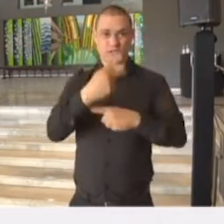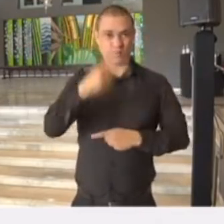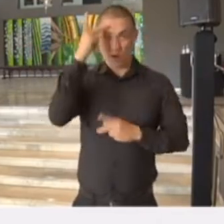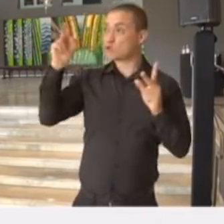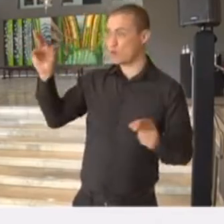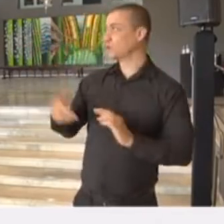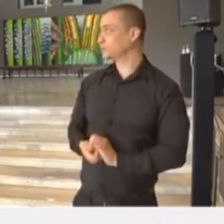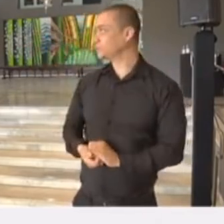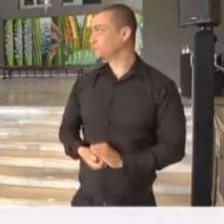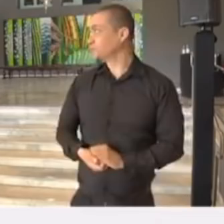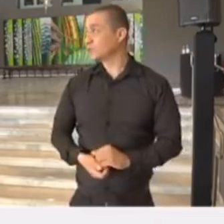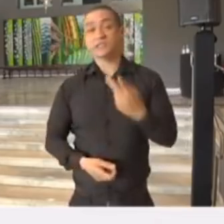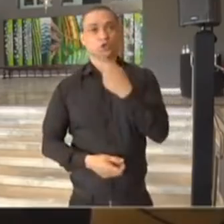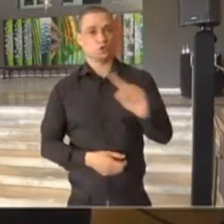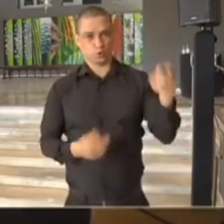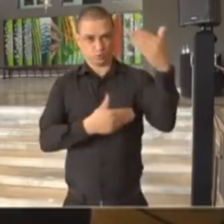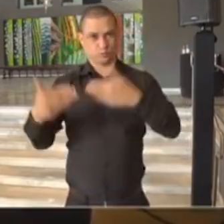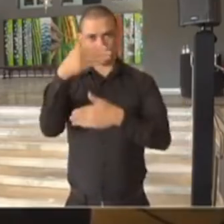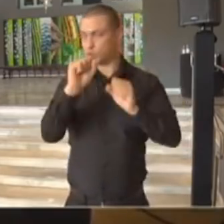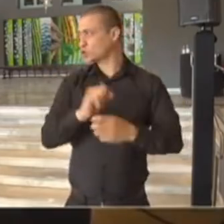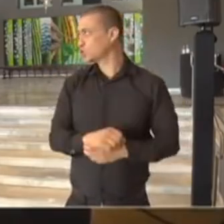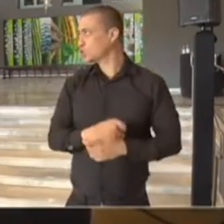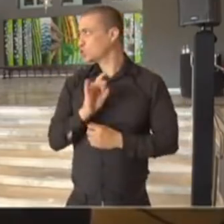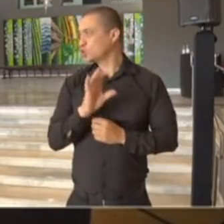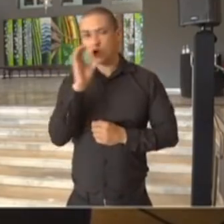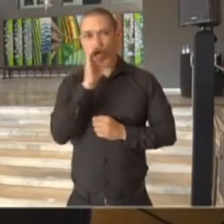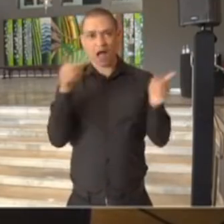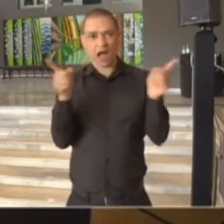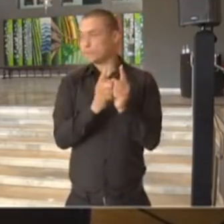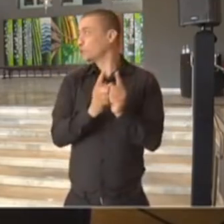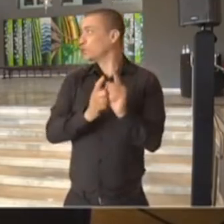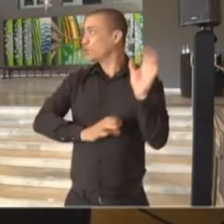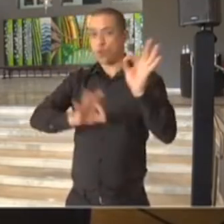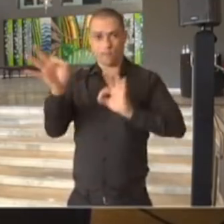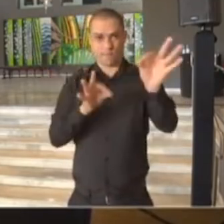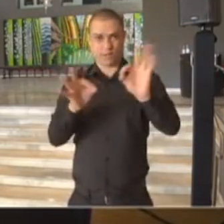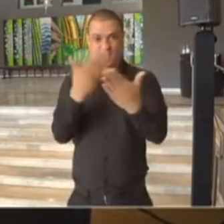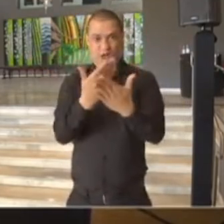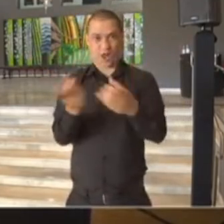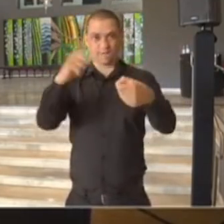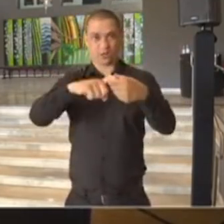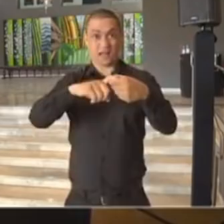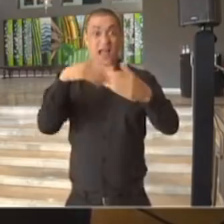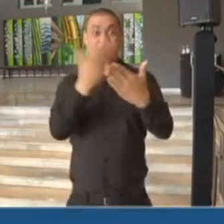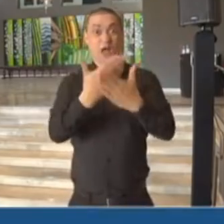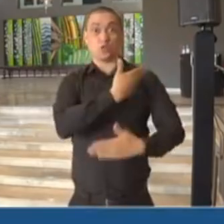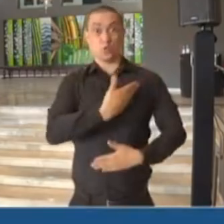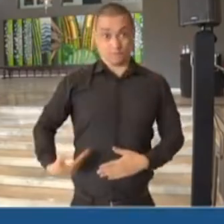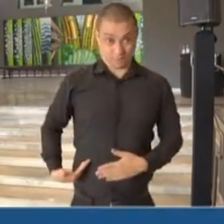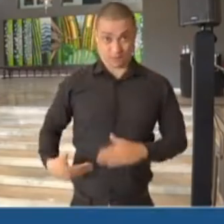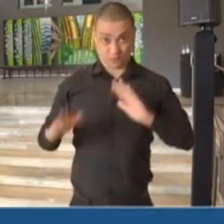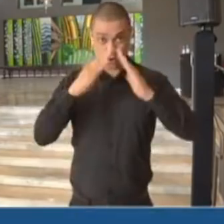São Paulo. Por fim, pode passar, falando rapidamente aqui do planejamento do retorno da rede estadual, o principal foco